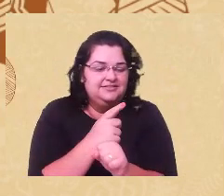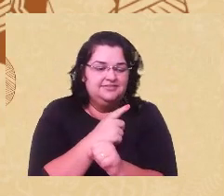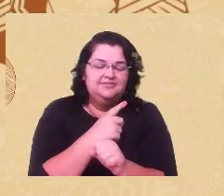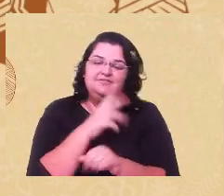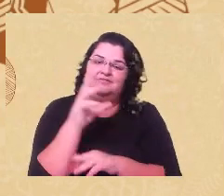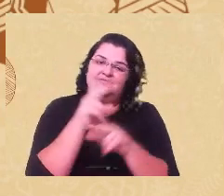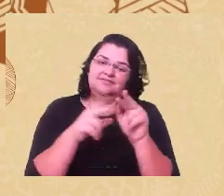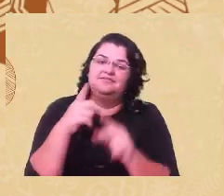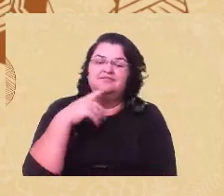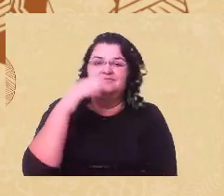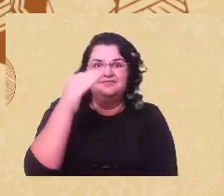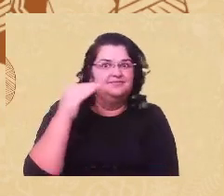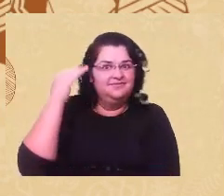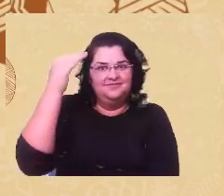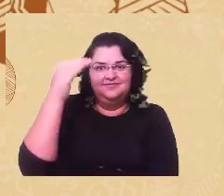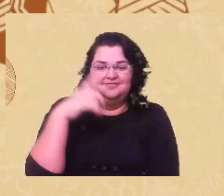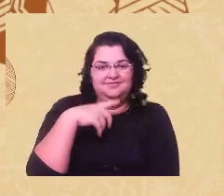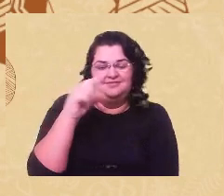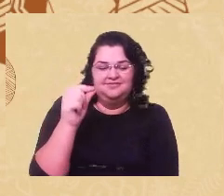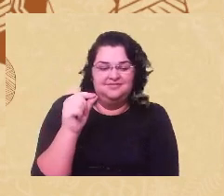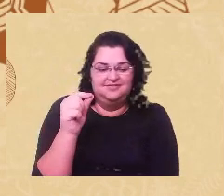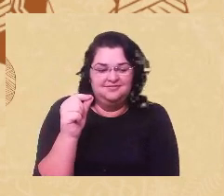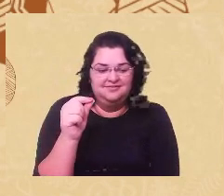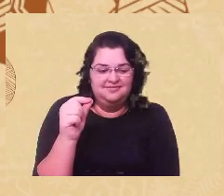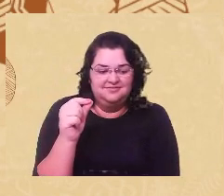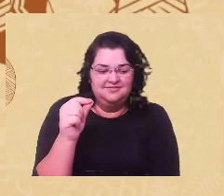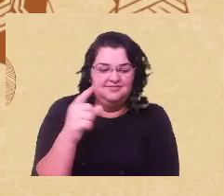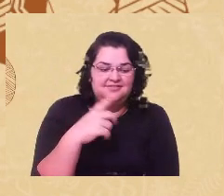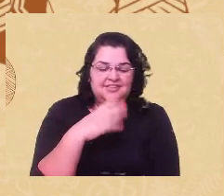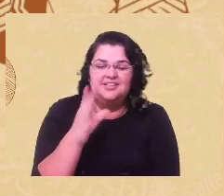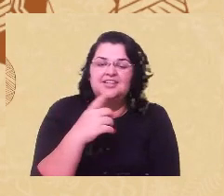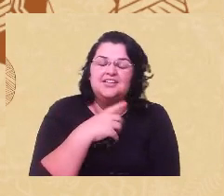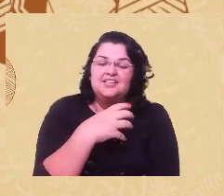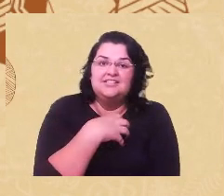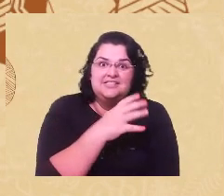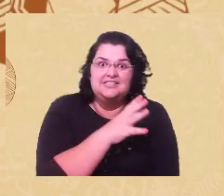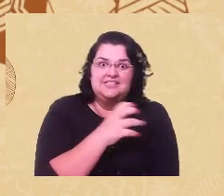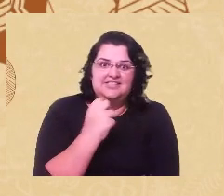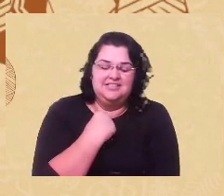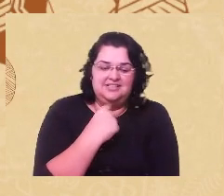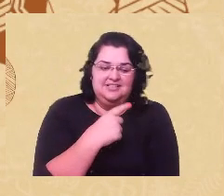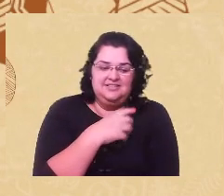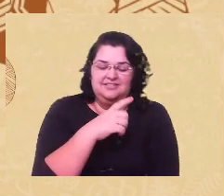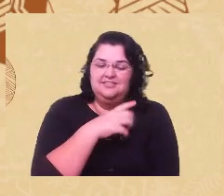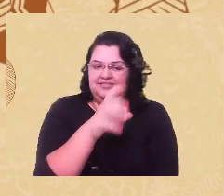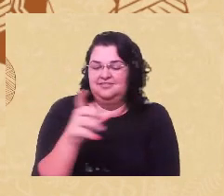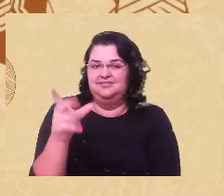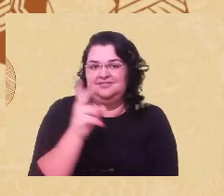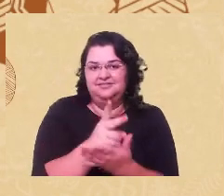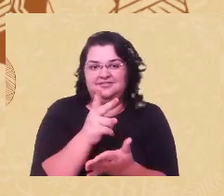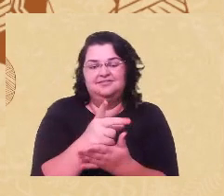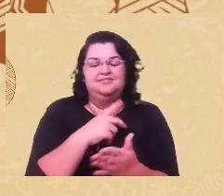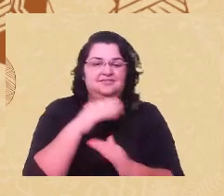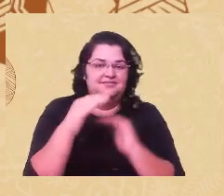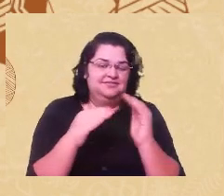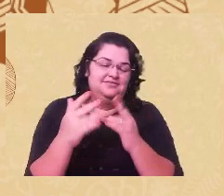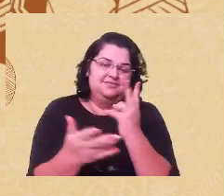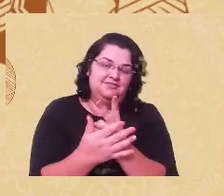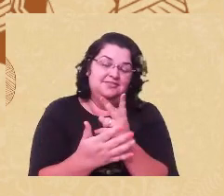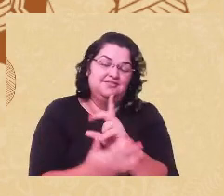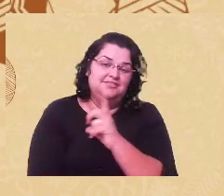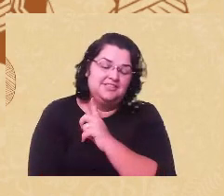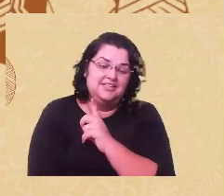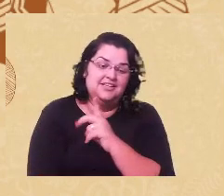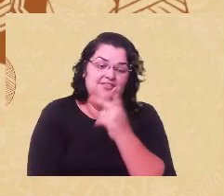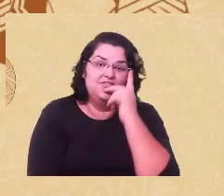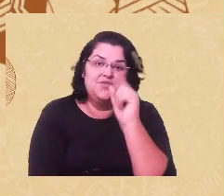autores que a gente apesar disso daquilo a gente salva e aí está o Freud de tal Lacan tal Foucault mas quando a gente vai falar